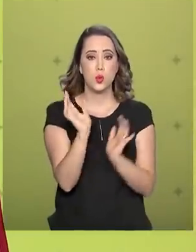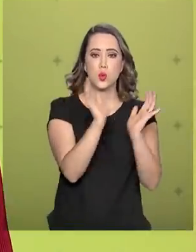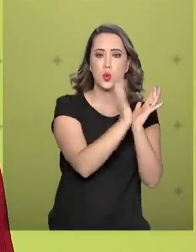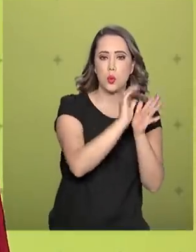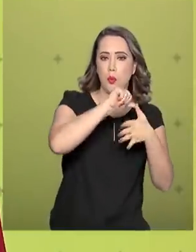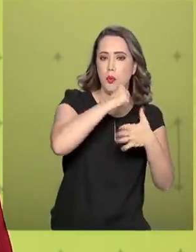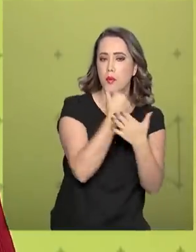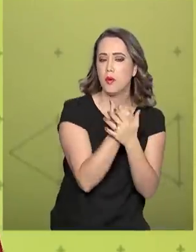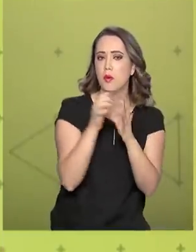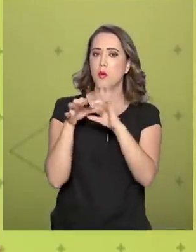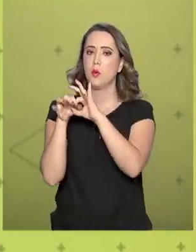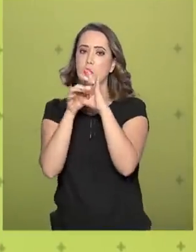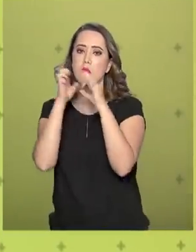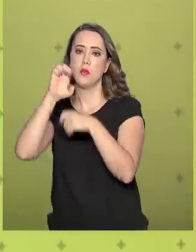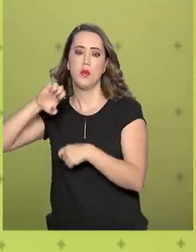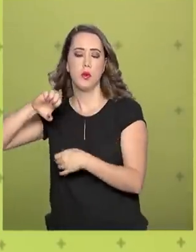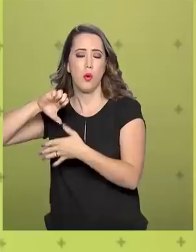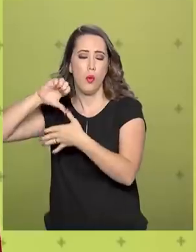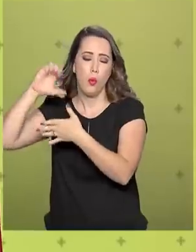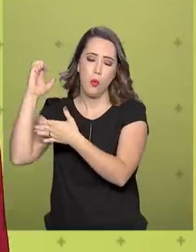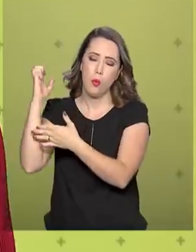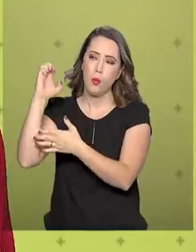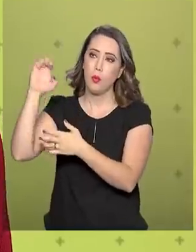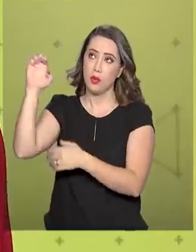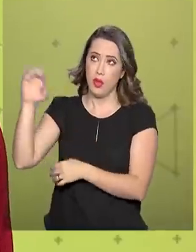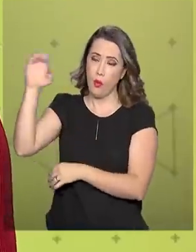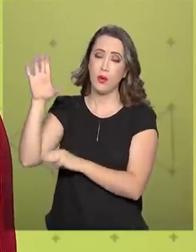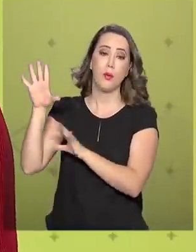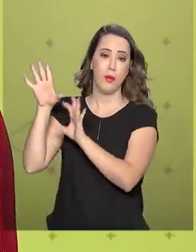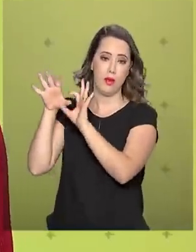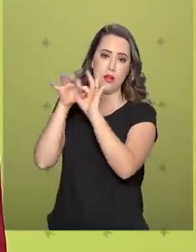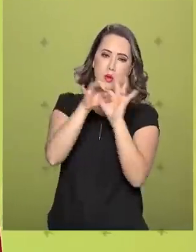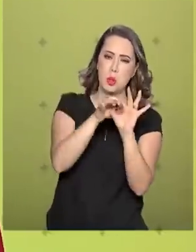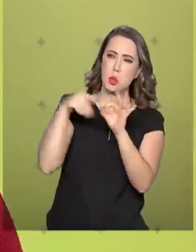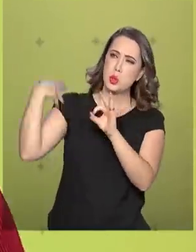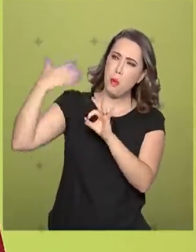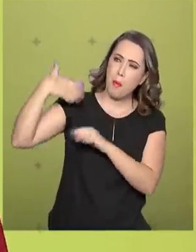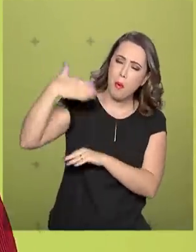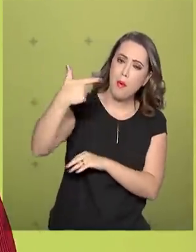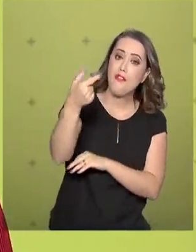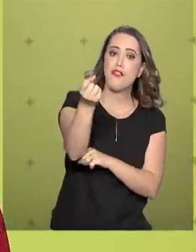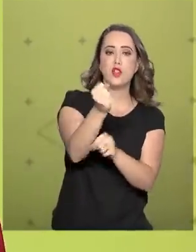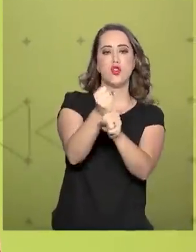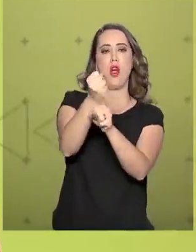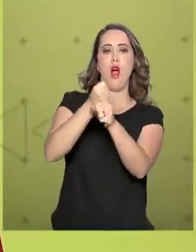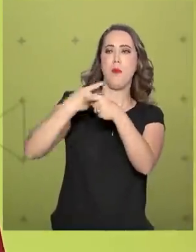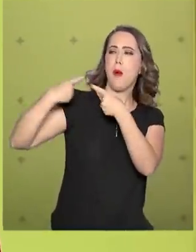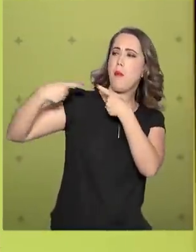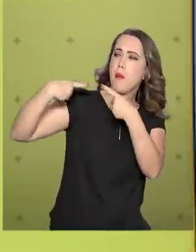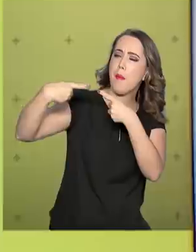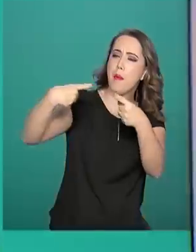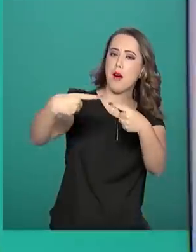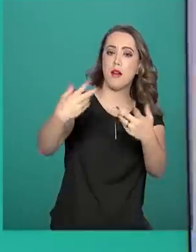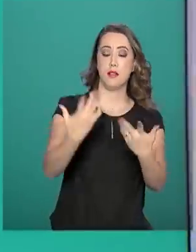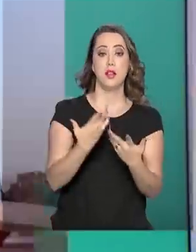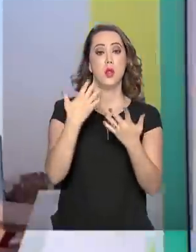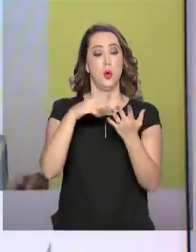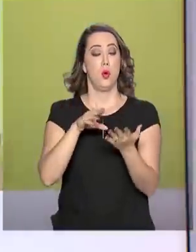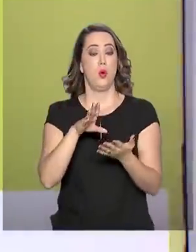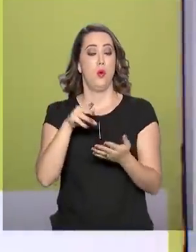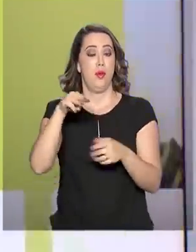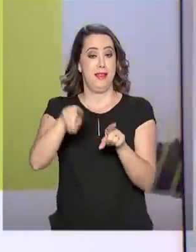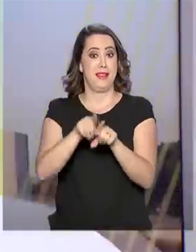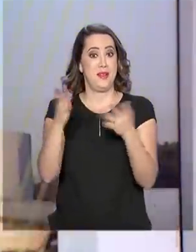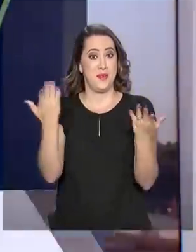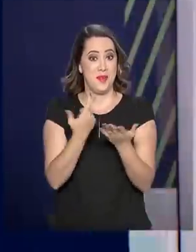o Mercosul e a União Europeia, ele vem sendo negociado há 20 anos. O Ministério da Agricultura, inclusive, divulgou uma nota oficial em que